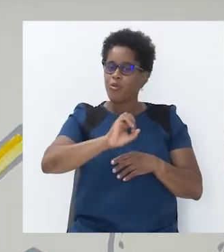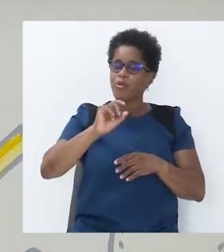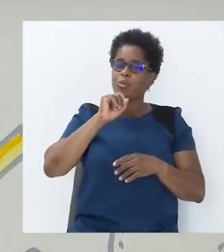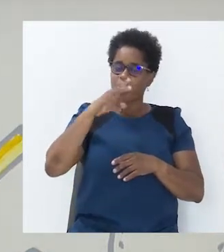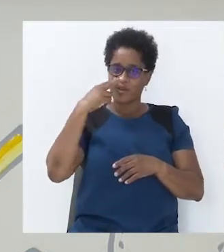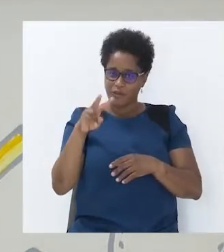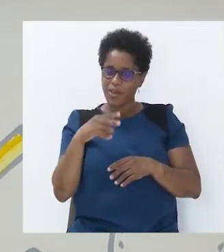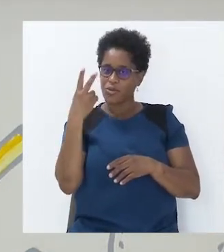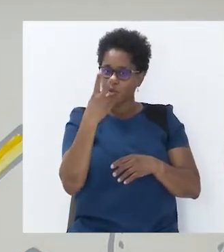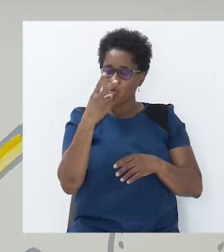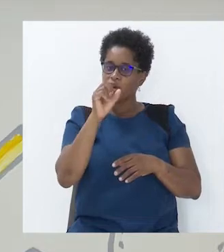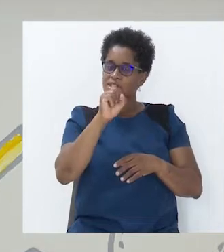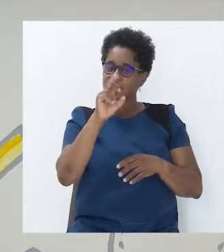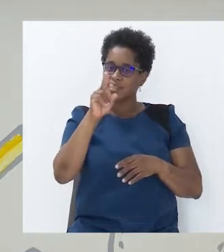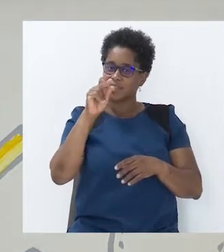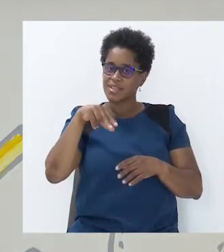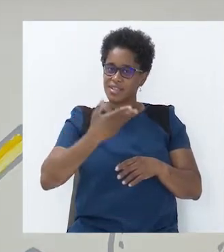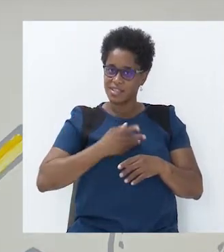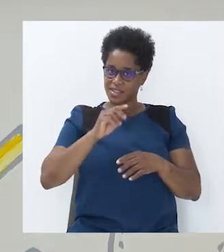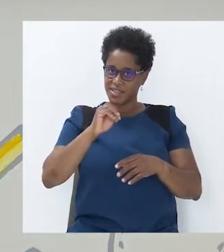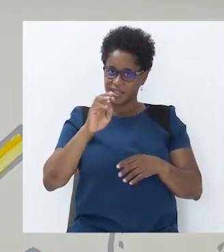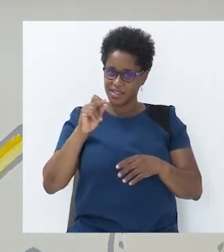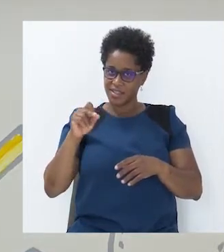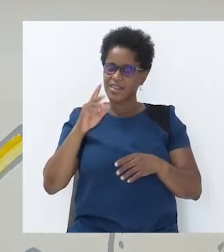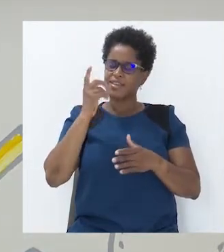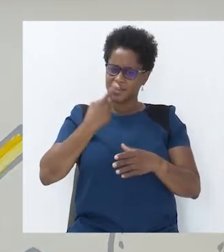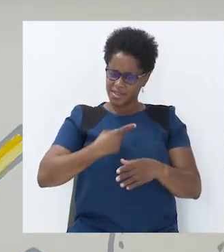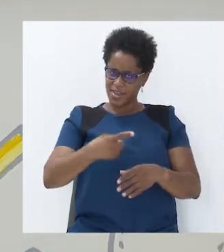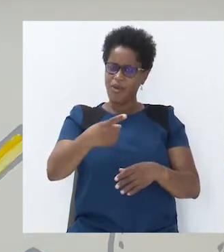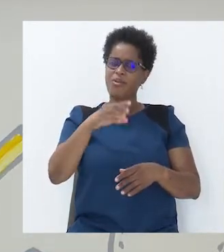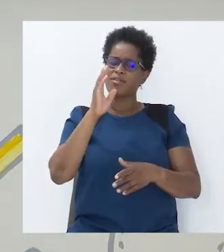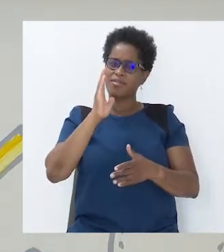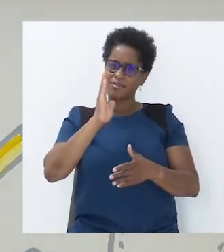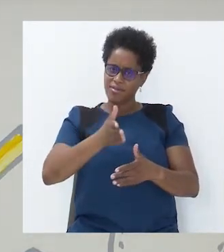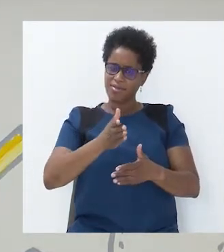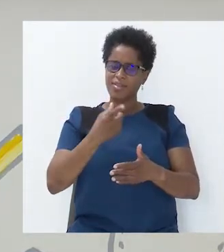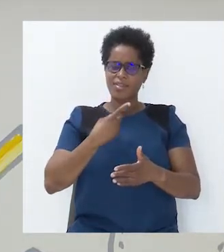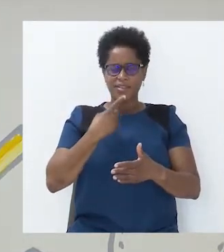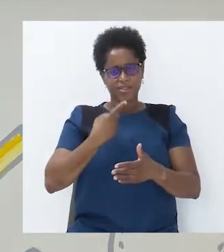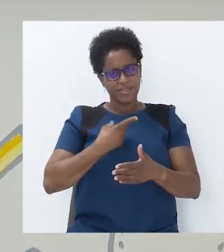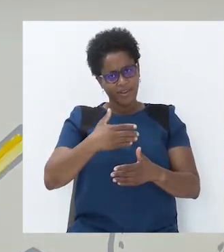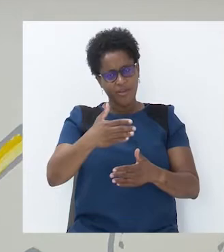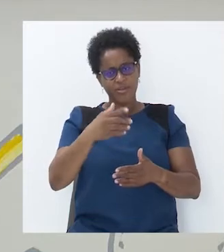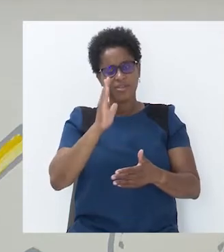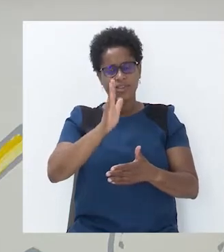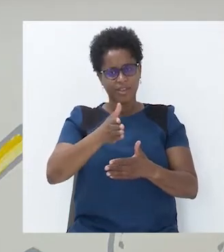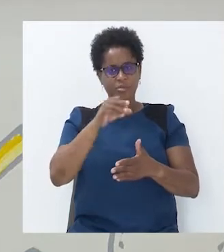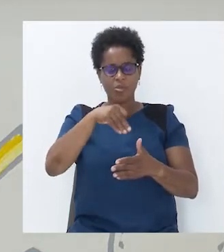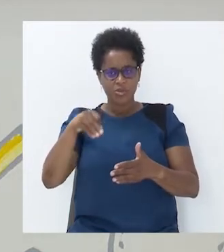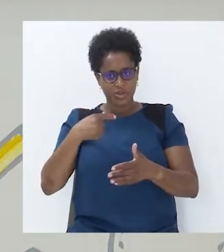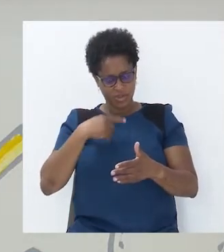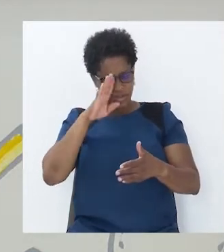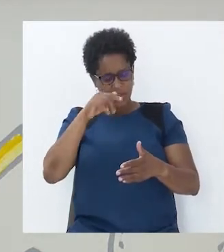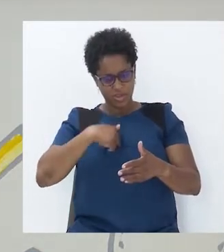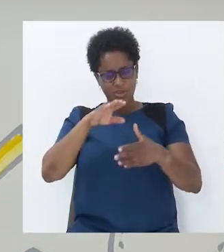duas grandezas serão diretamente proporcionais. Se eu fizer a divisão, eu encontrar sempre o mesmo valor,